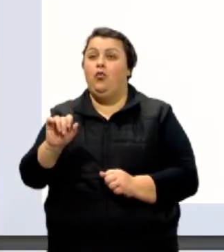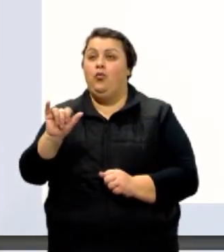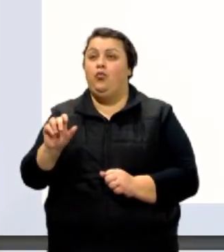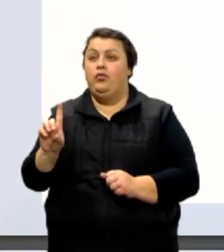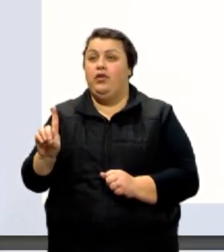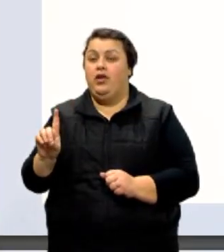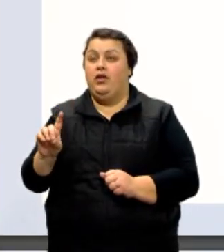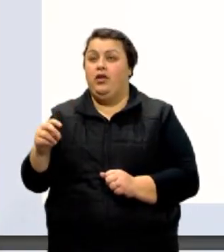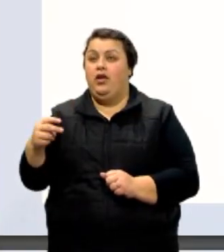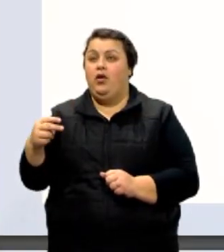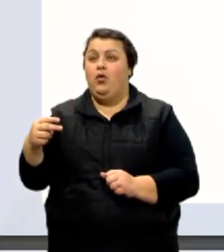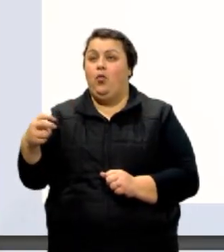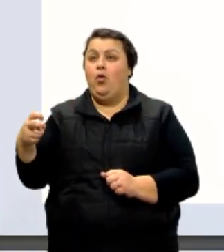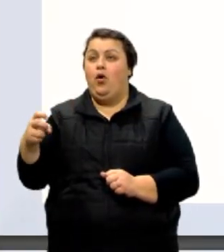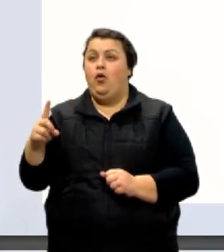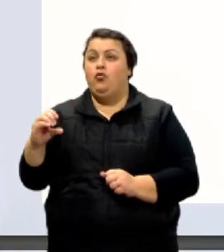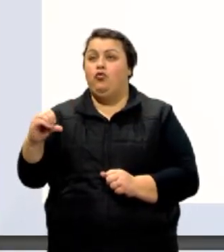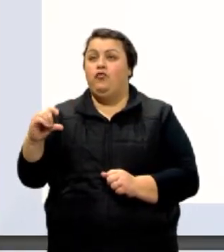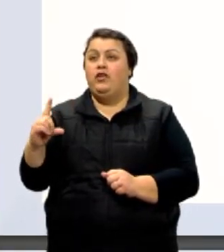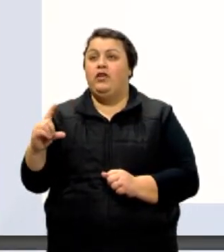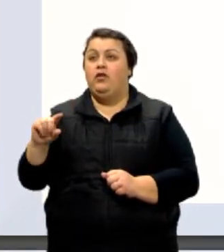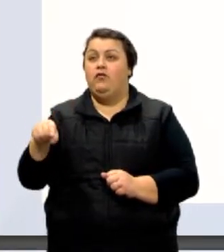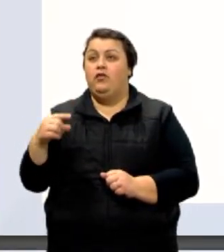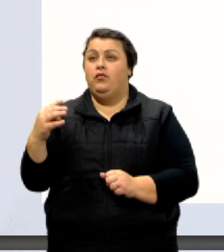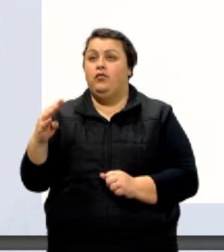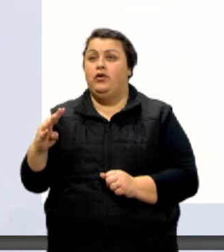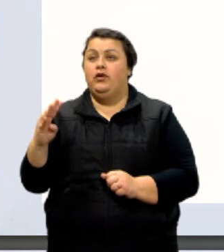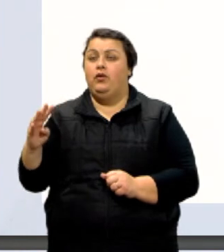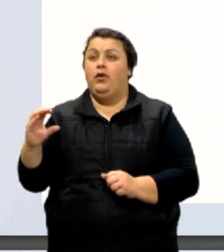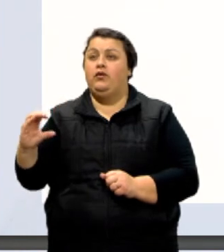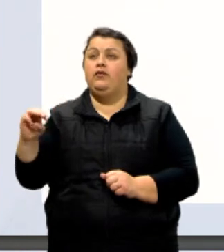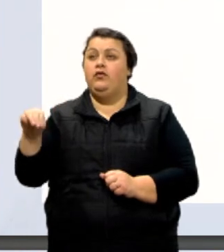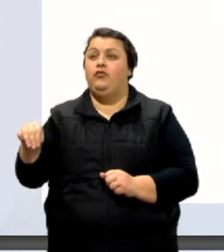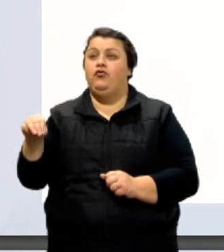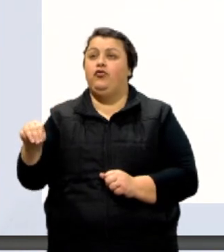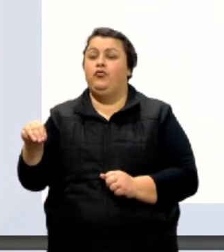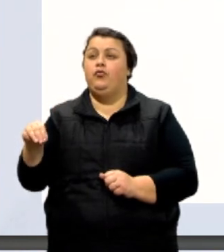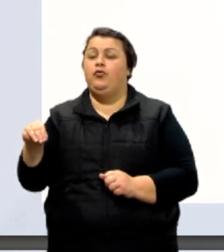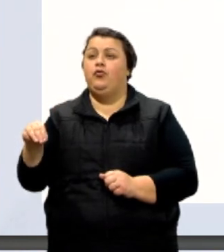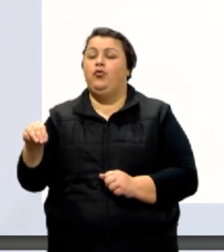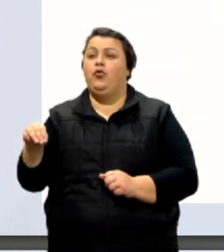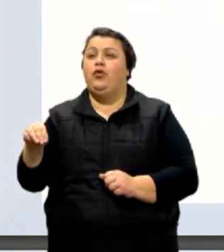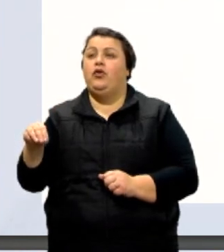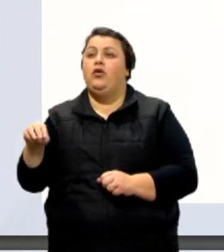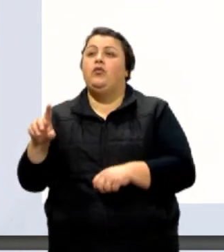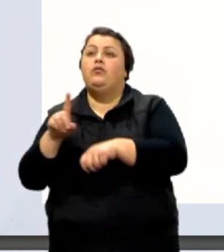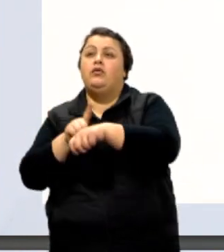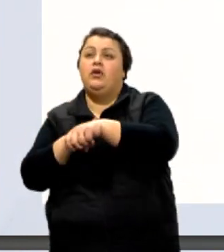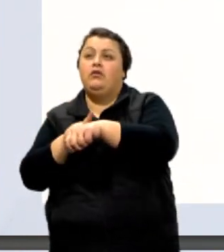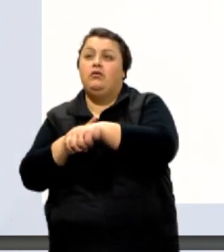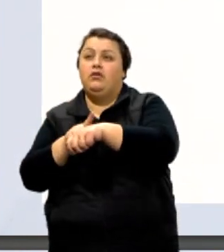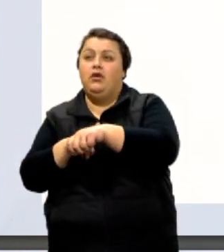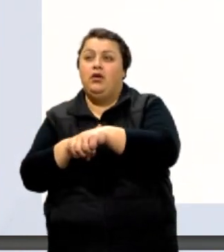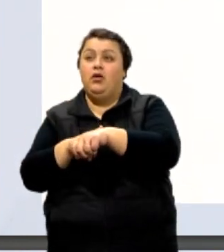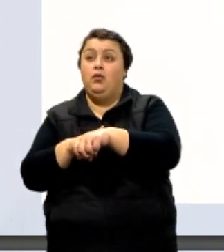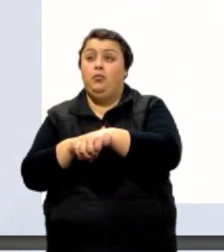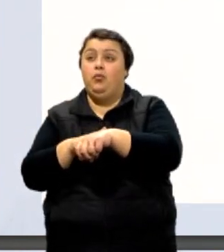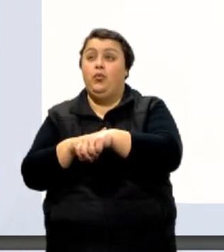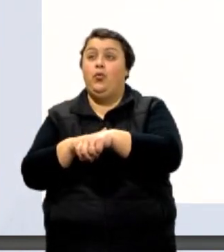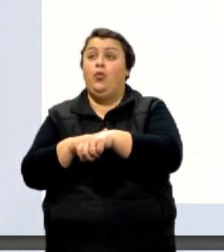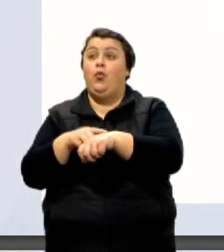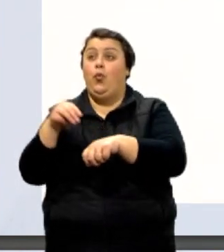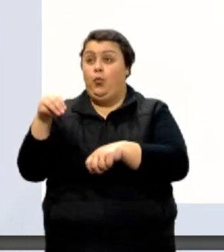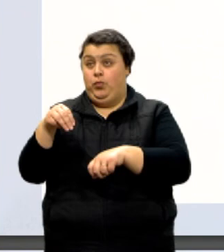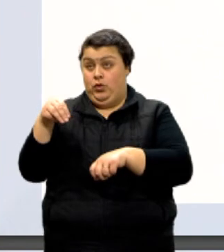centímetros, é um pouco menor do que um metro. Tem algumas de tempo que é bem conhecida nossa, que não pertence ao sistema internacional. O